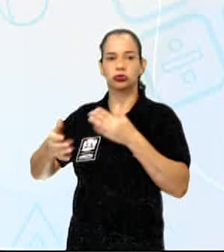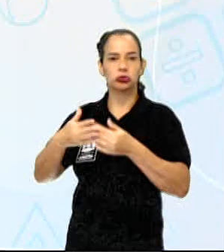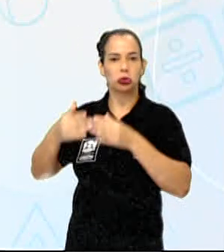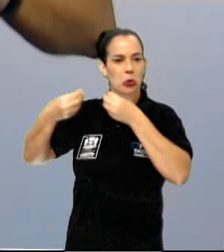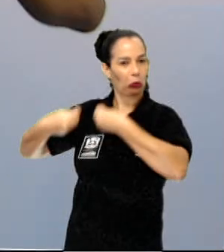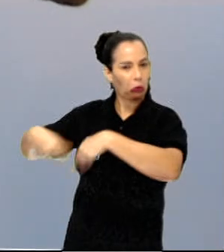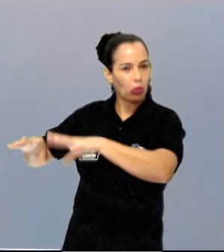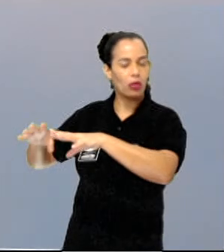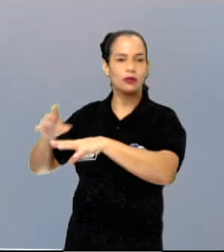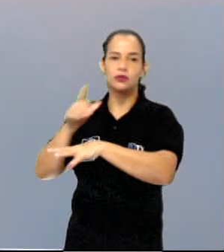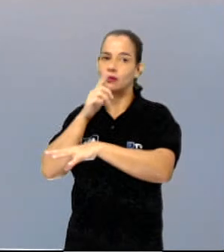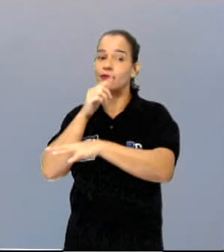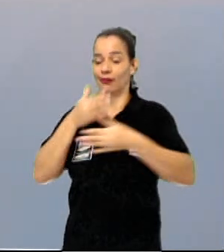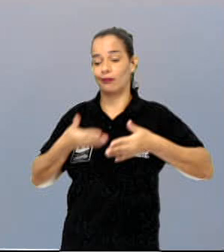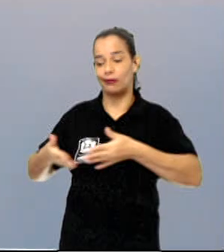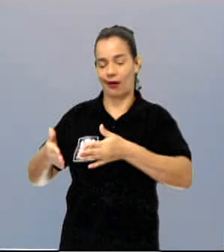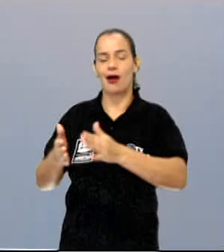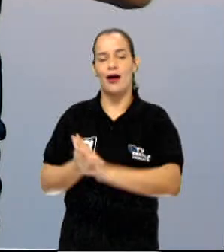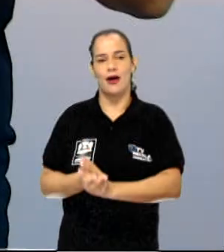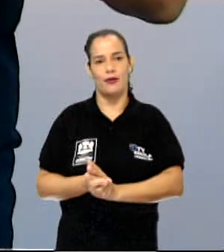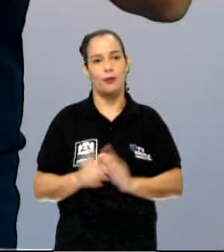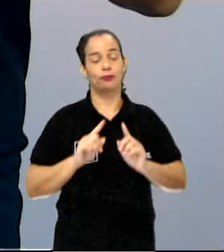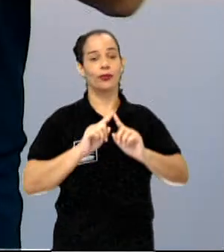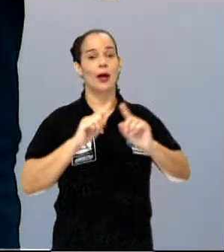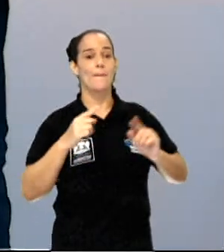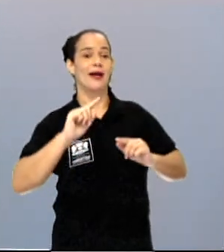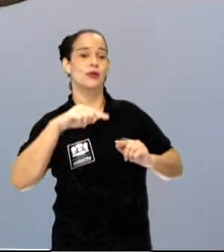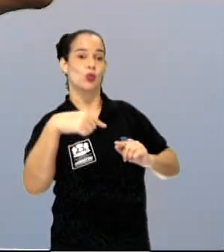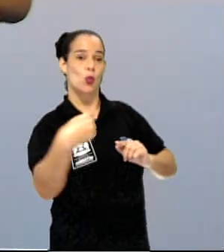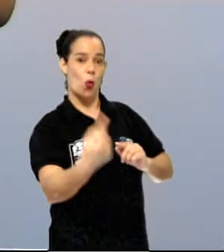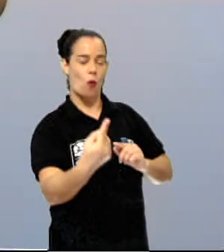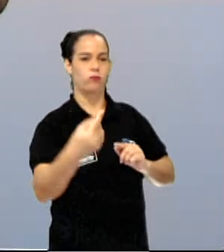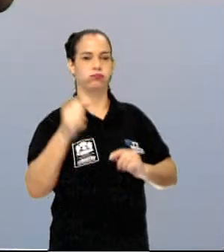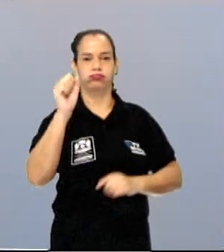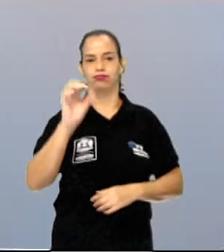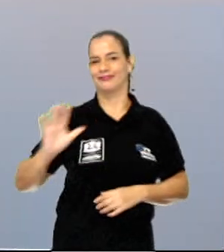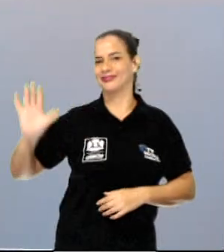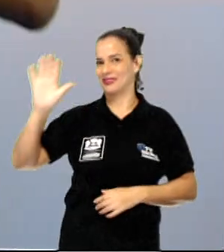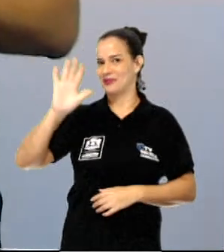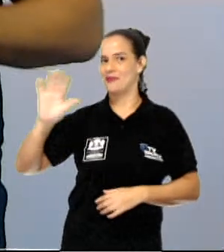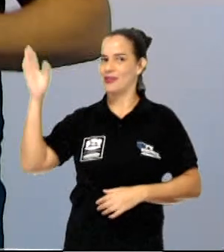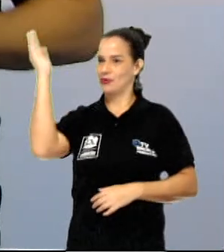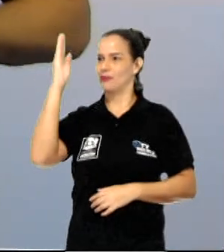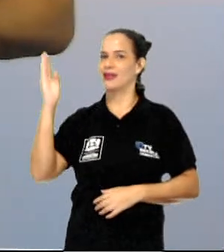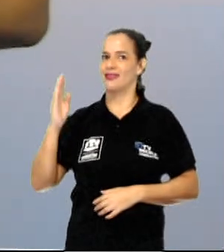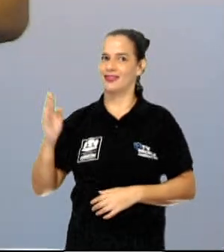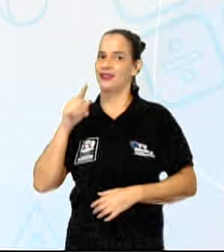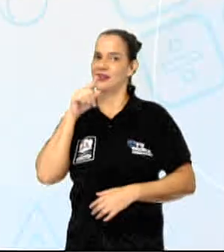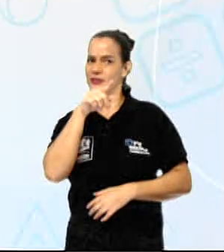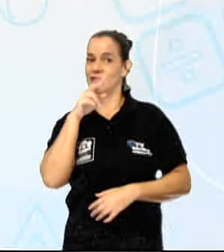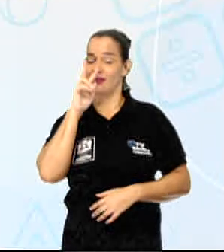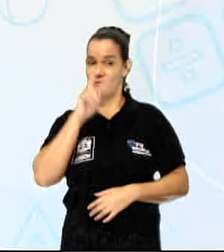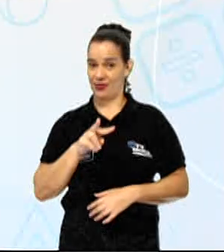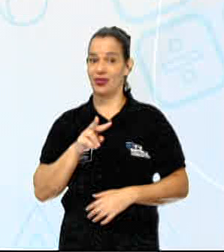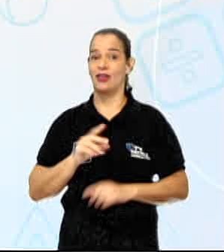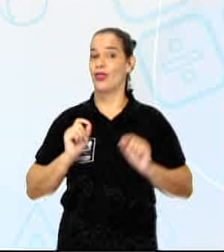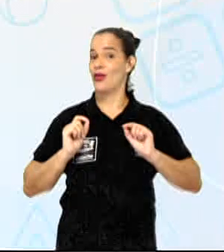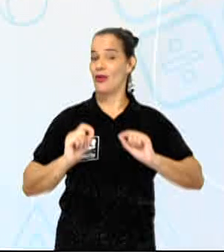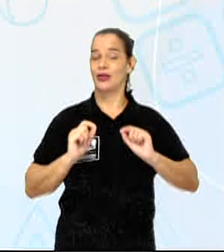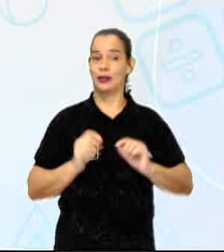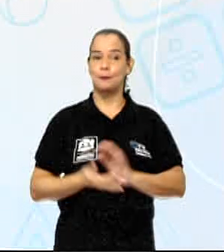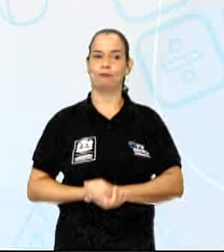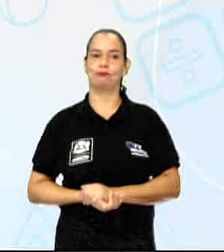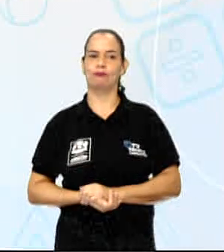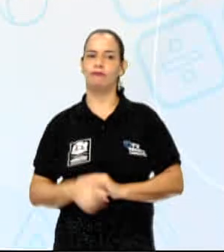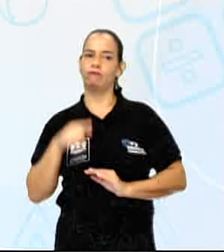agricultura. Mas uma outra paisagem brasileira, essa paisagem que você está vendo aí, ela fica